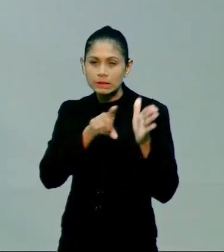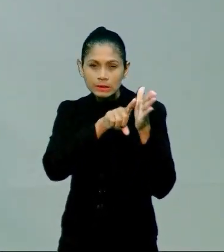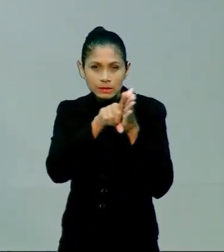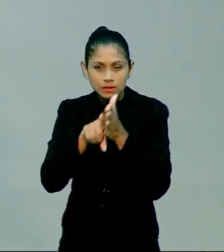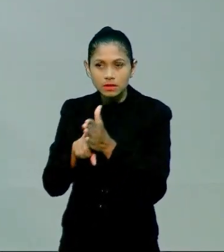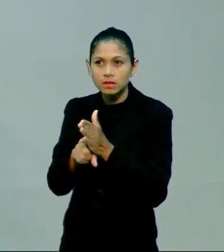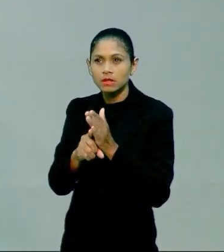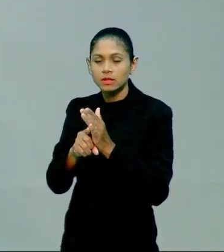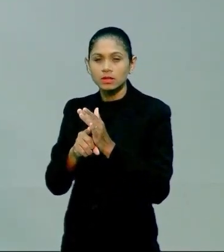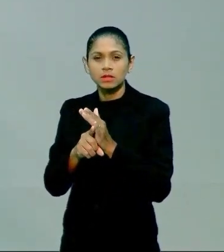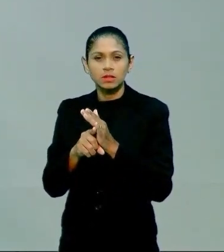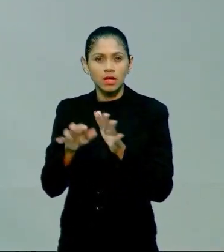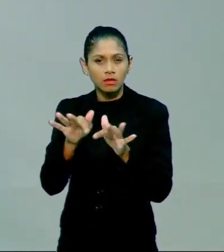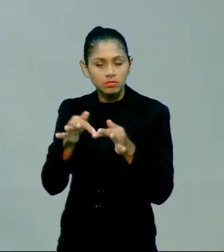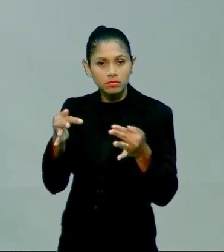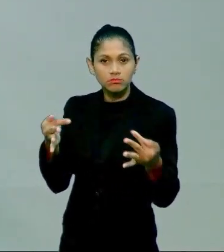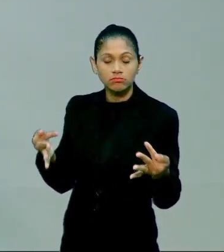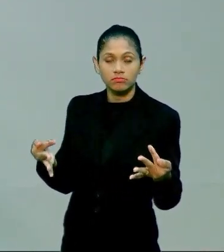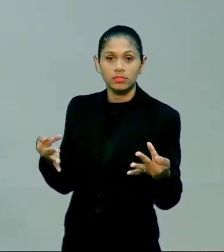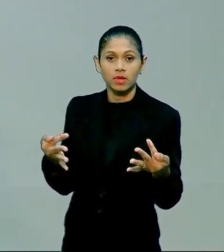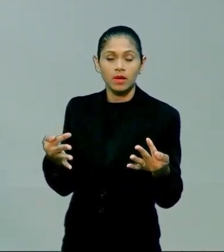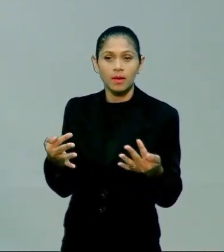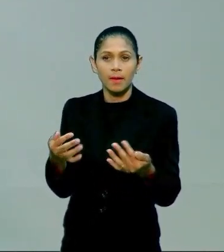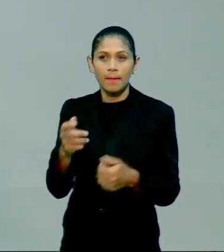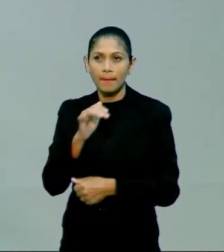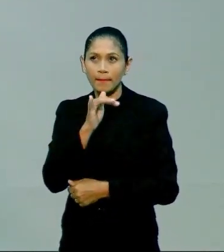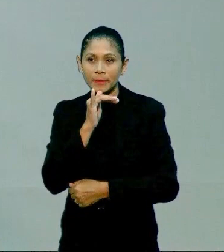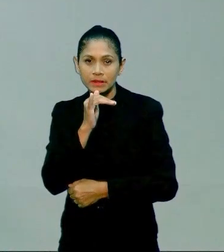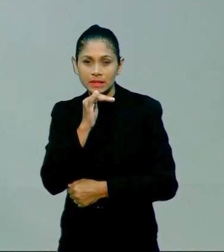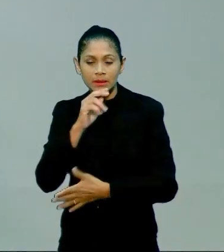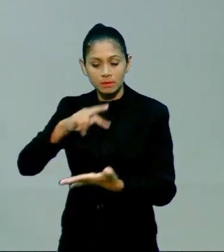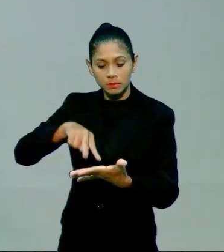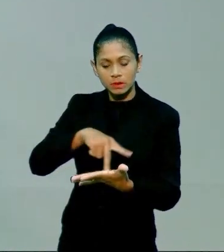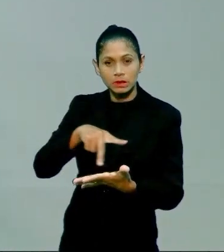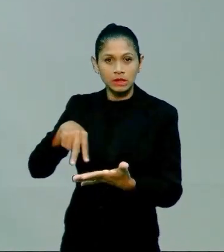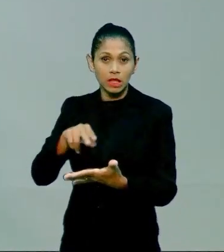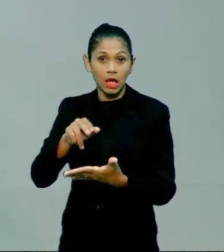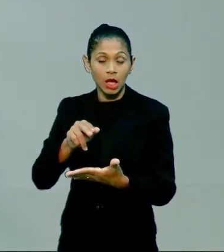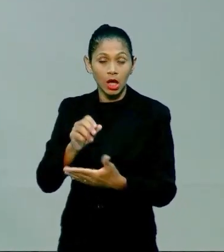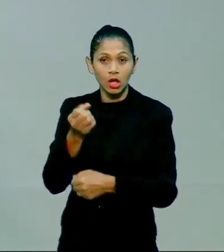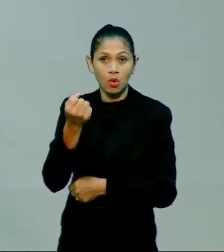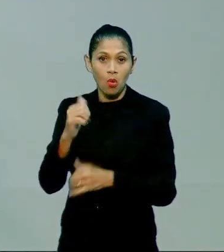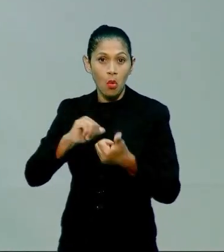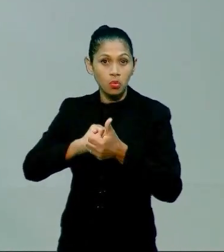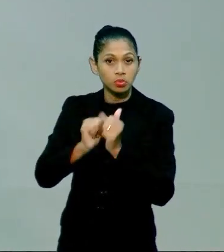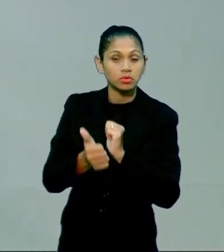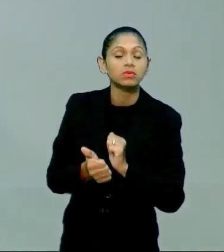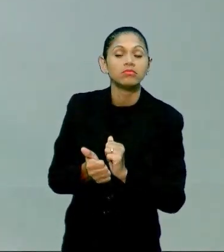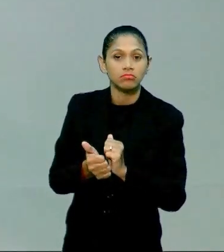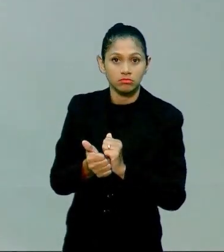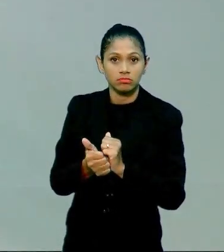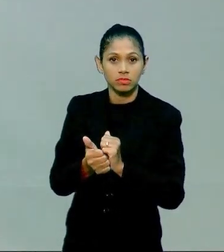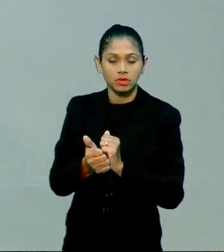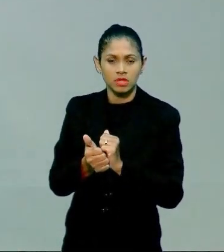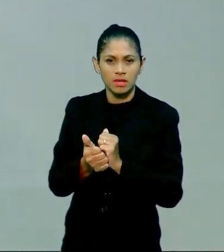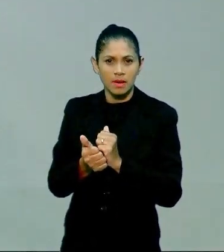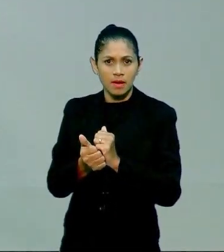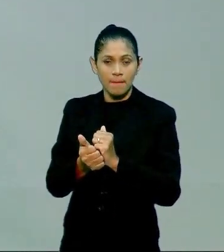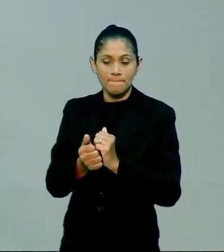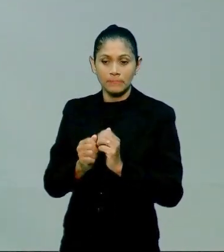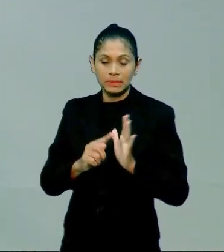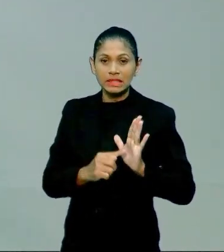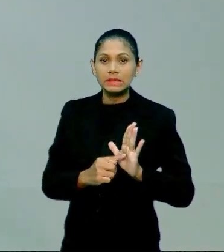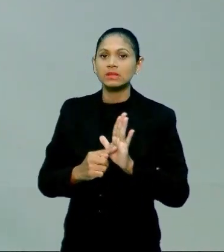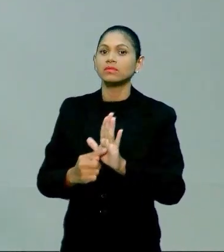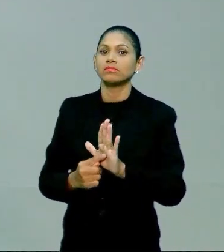quando a gente pensa no aspecto da dança, ou até mesmo do esporte, esse vislumbre, ele é muito mais ofensivo, ele é muito mais nítido.